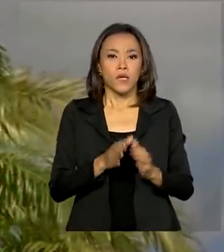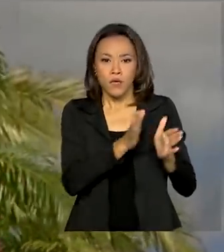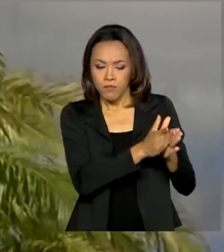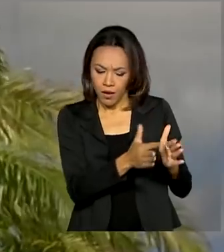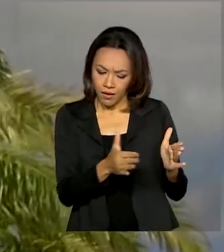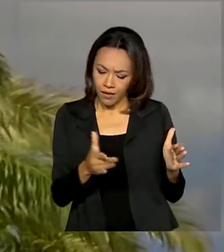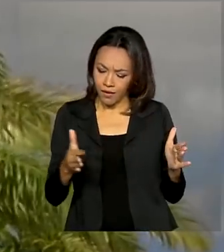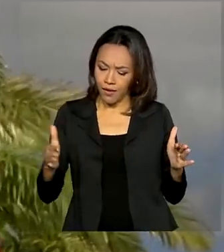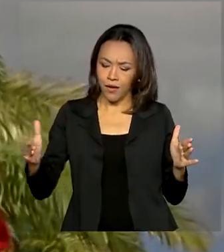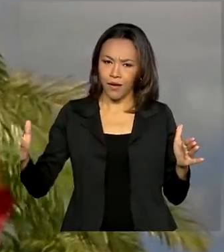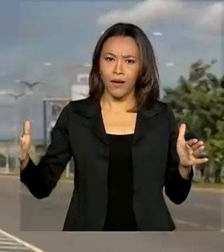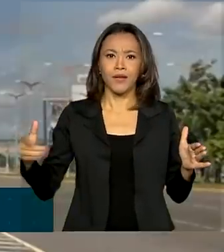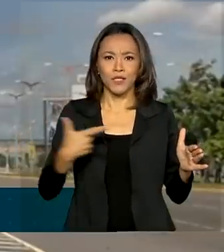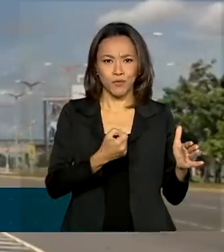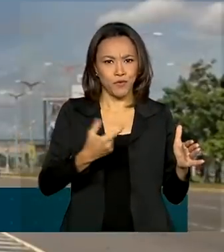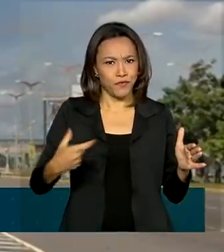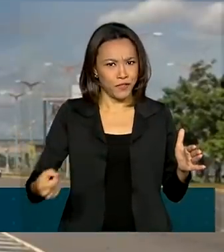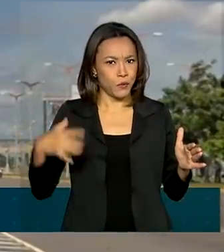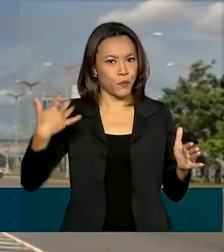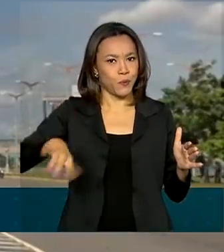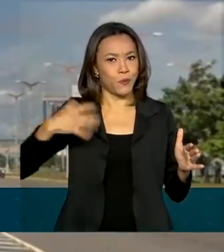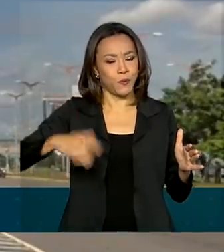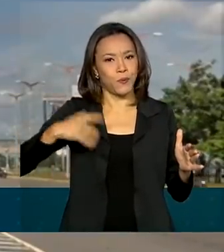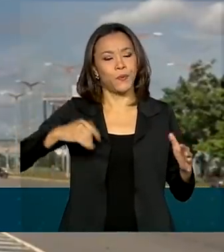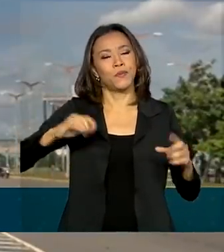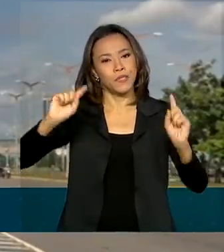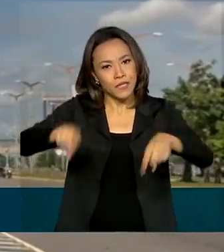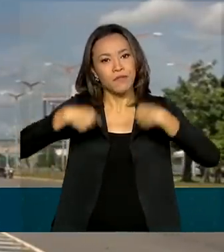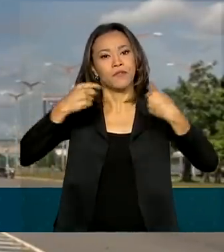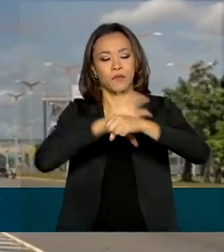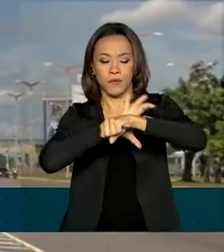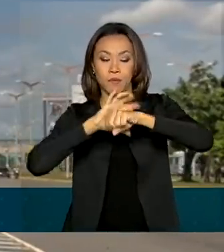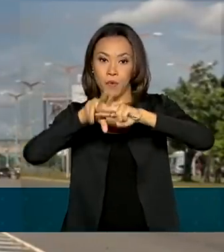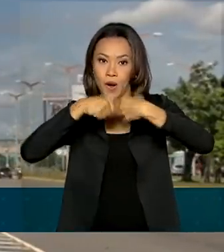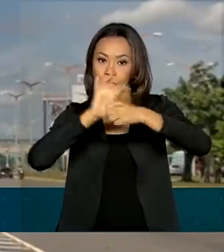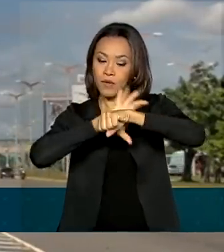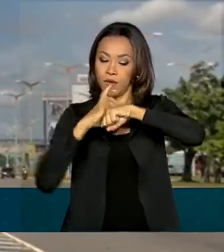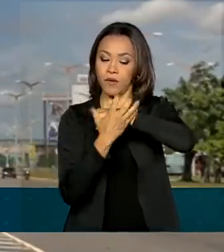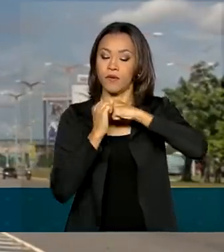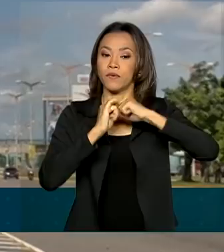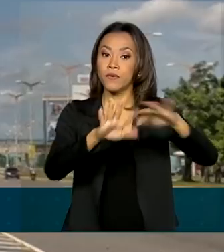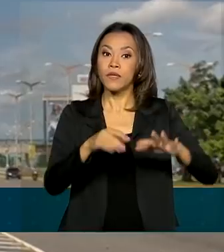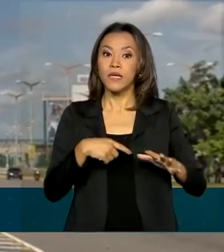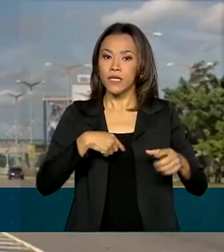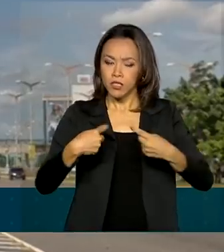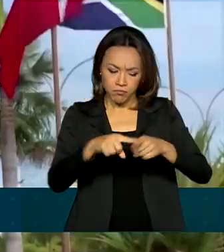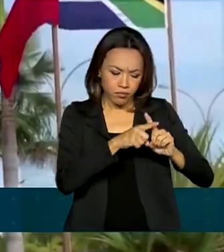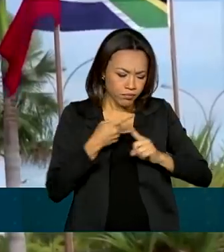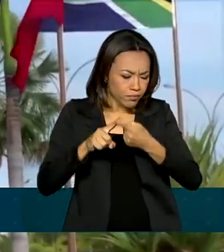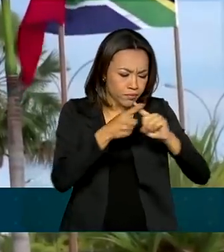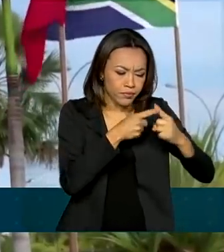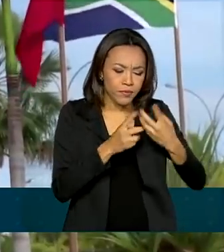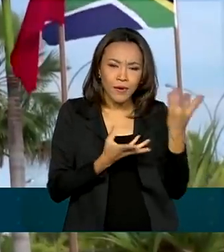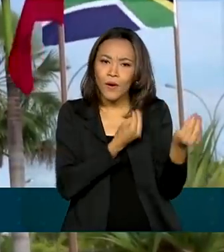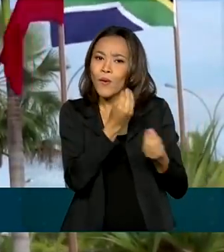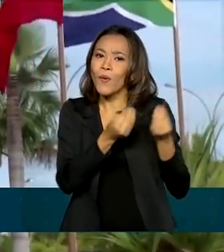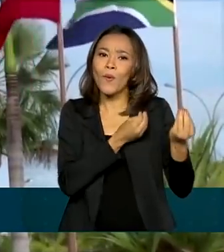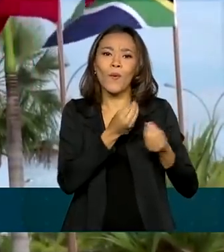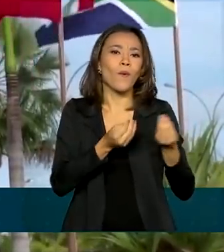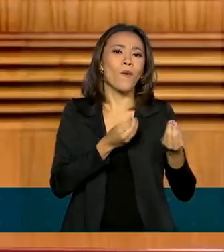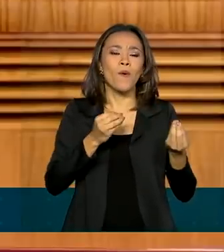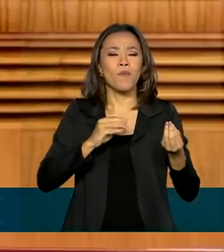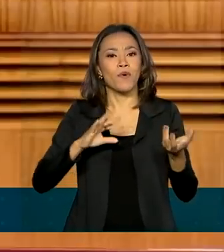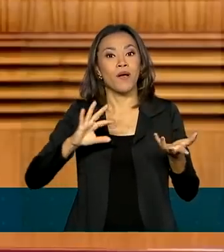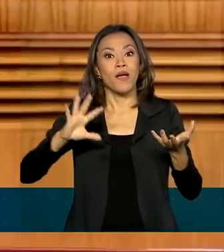desafios da pandemia da Covid-19, os líderes do BRICS discutiram medidas para superar a crise econômica causada